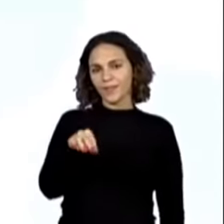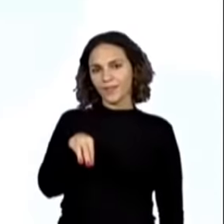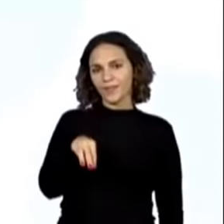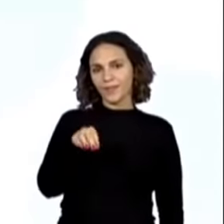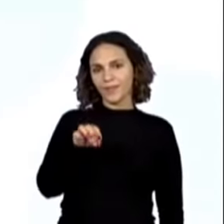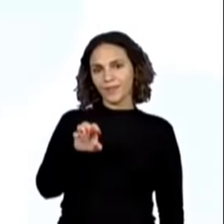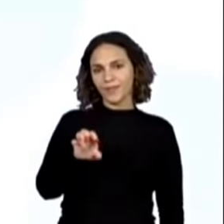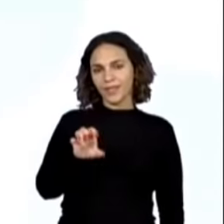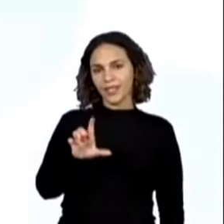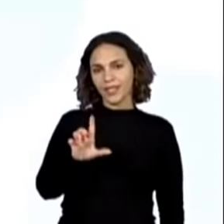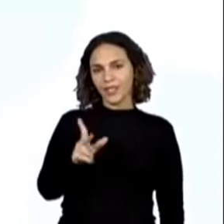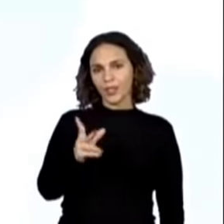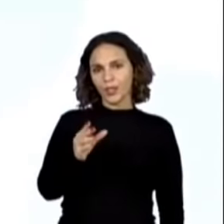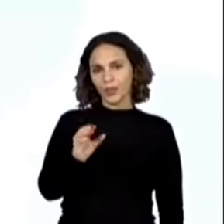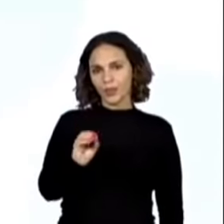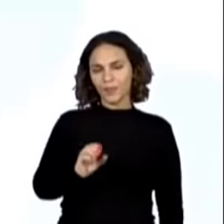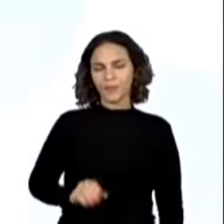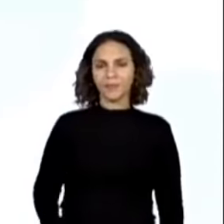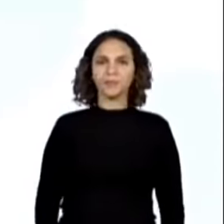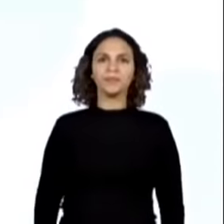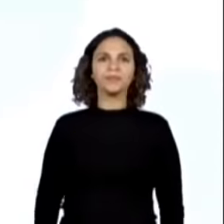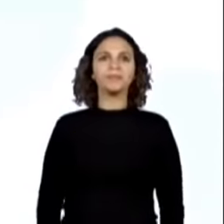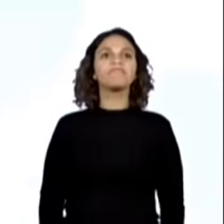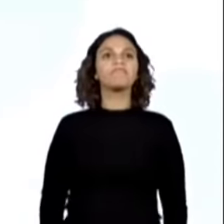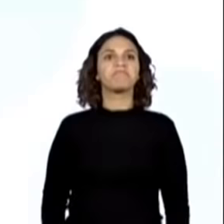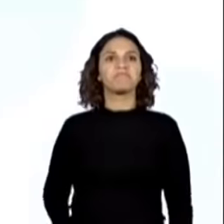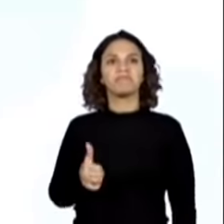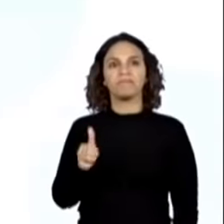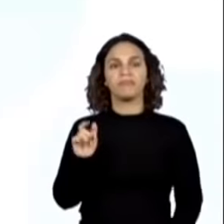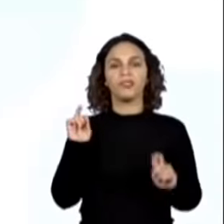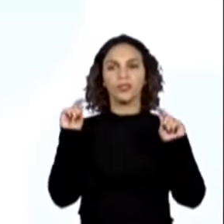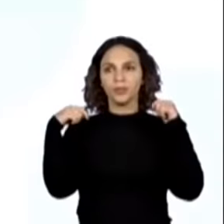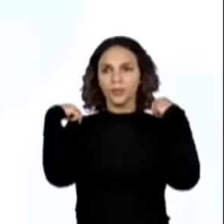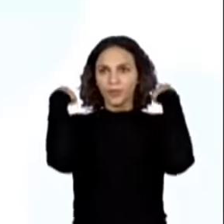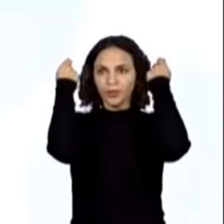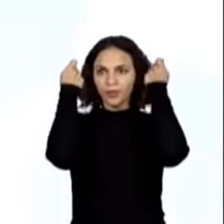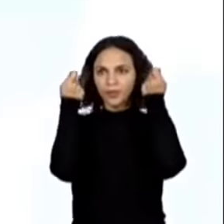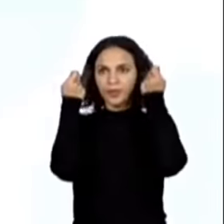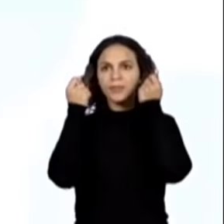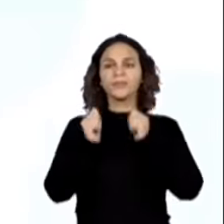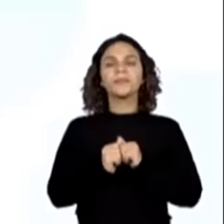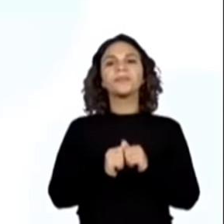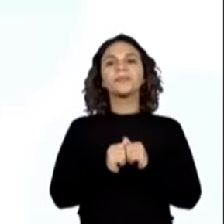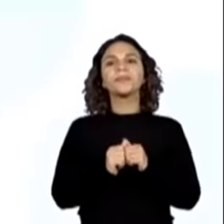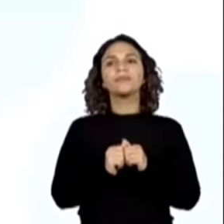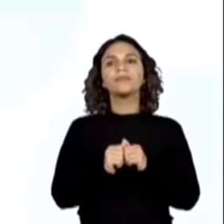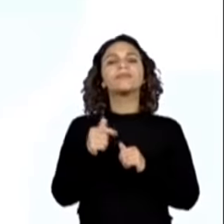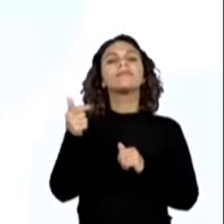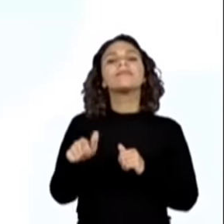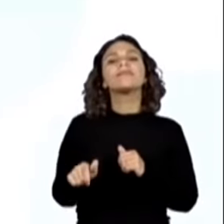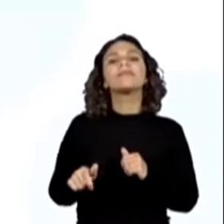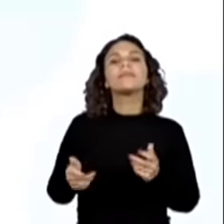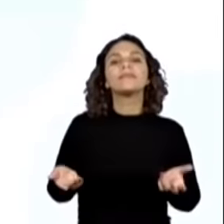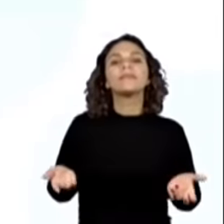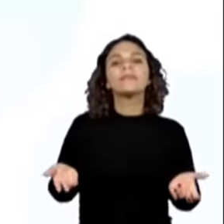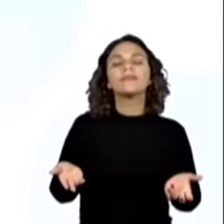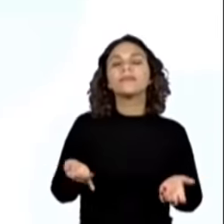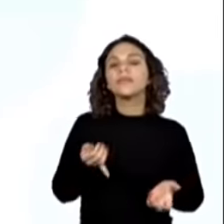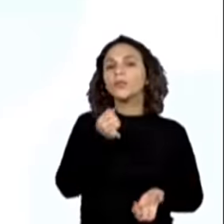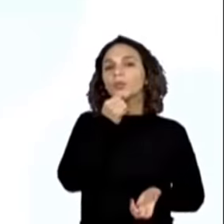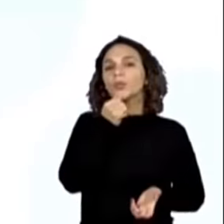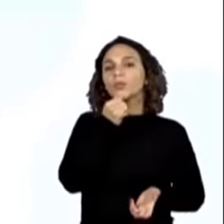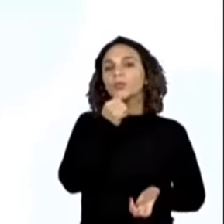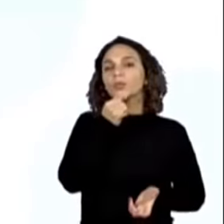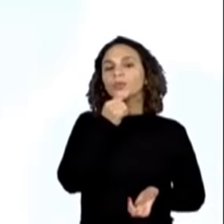Chapéuzinho vermelho. Eu tenho que passar do espaço, né? Senão tem graça. Mais um exemplo, um